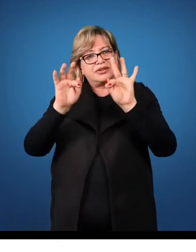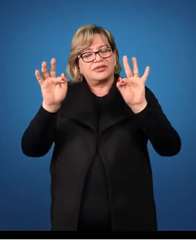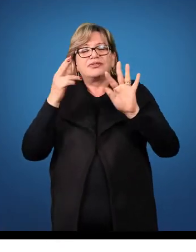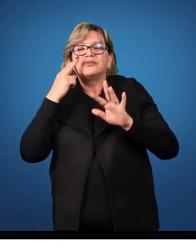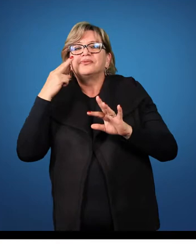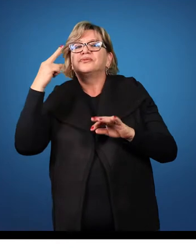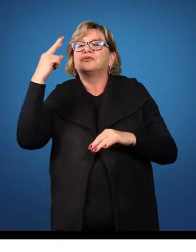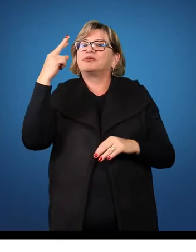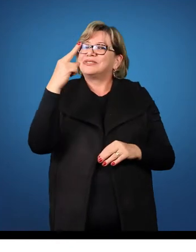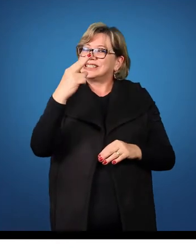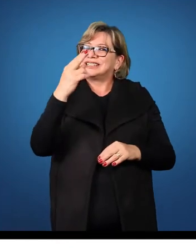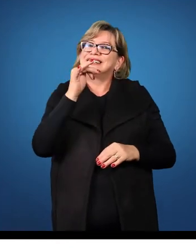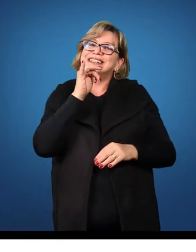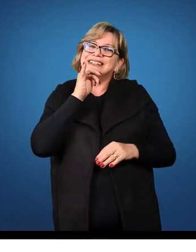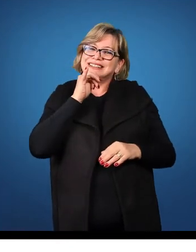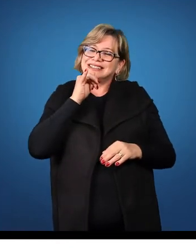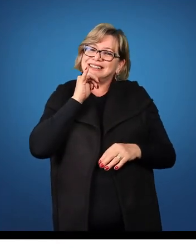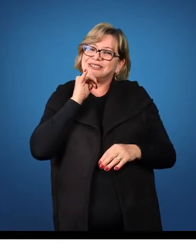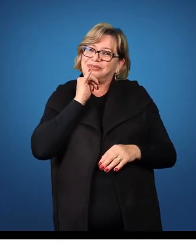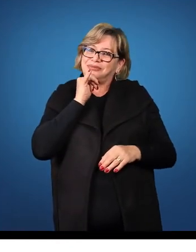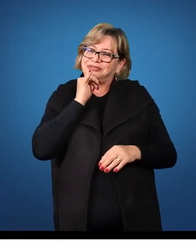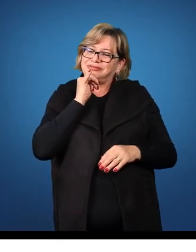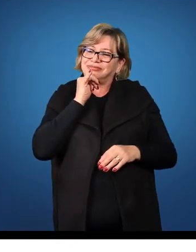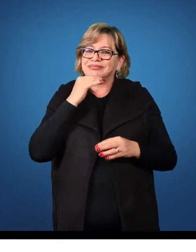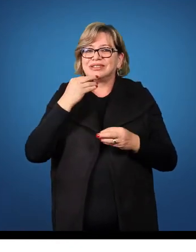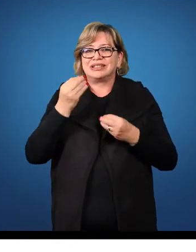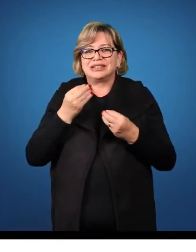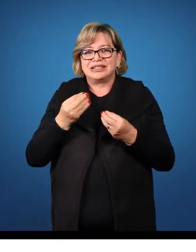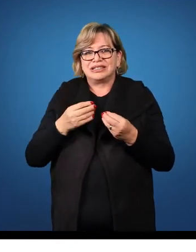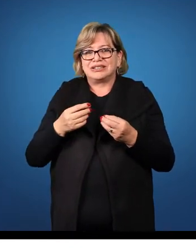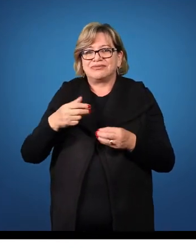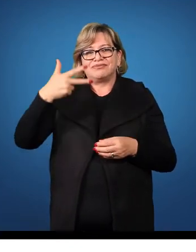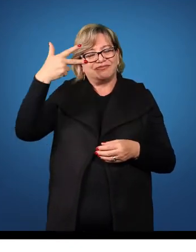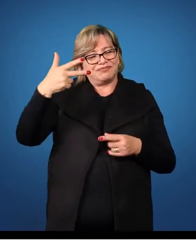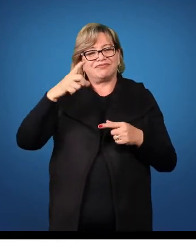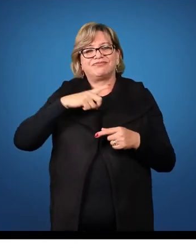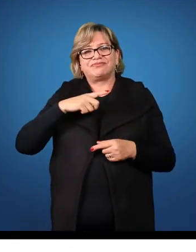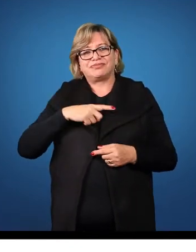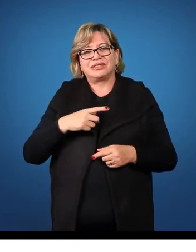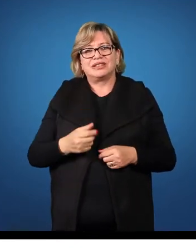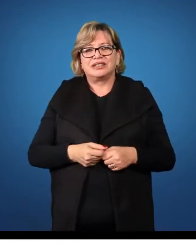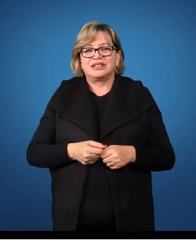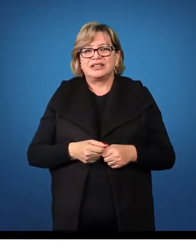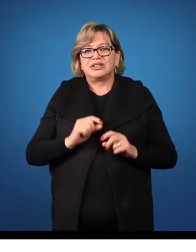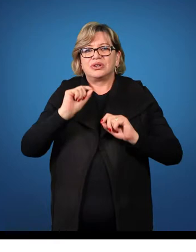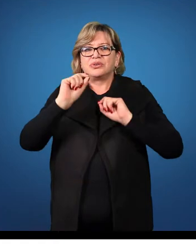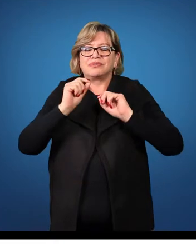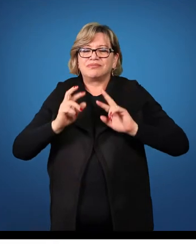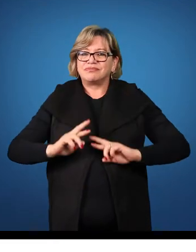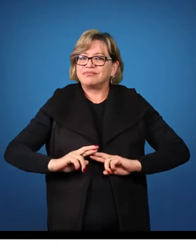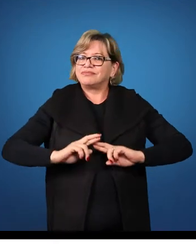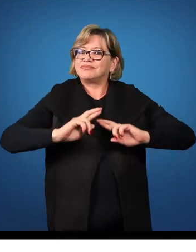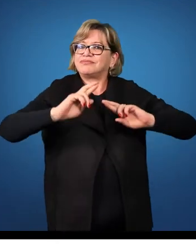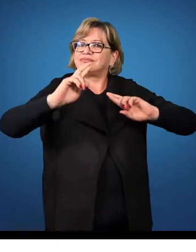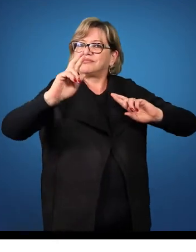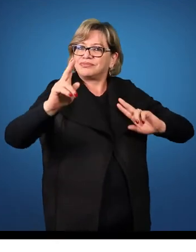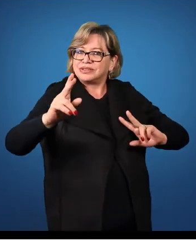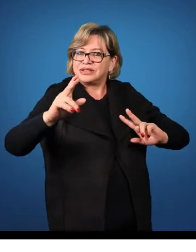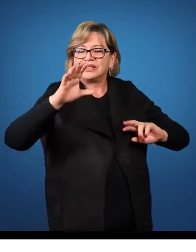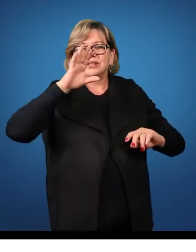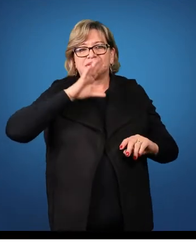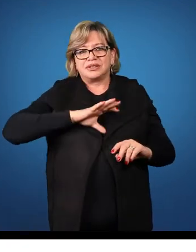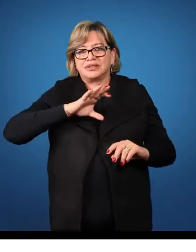Amade, amata, sunt. Então, essas três formas. Então, o que difere aí é